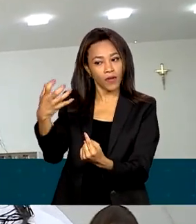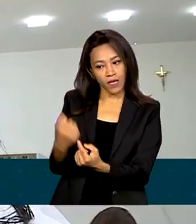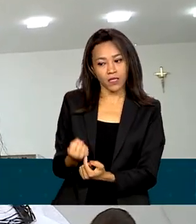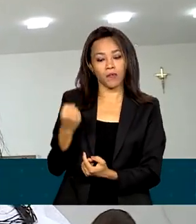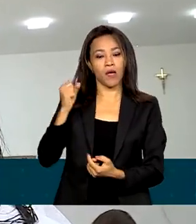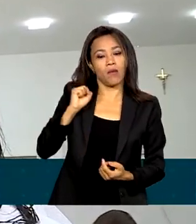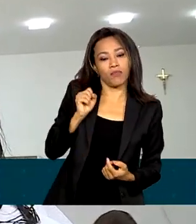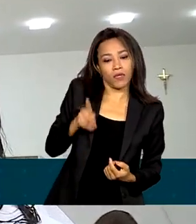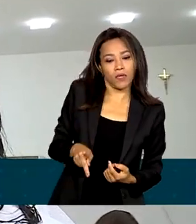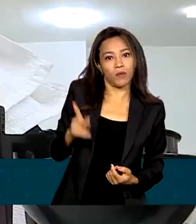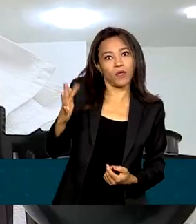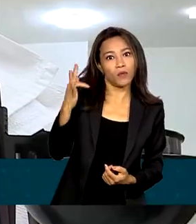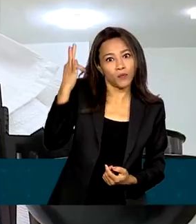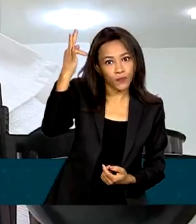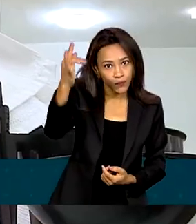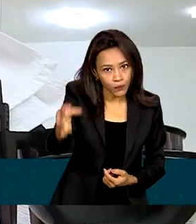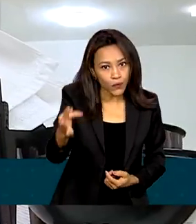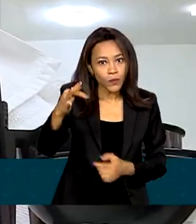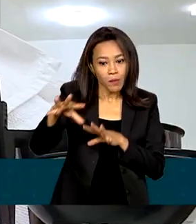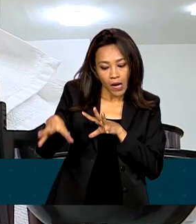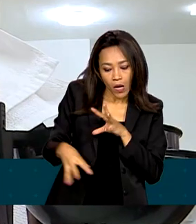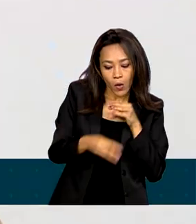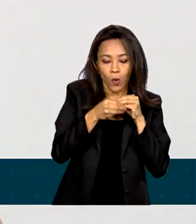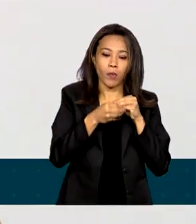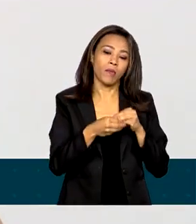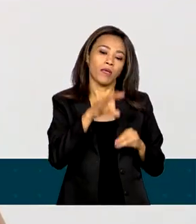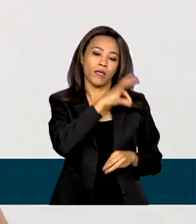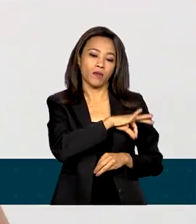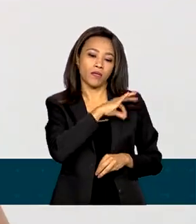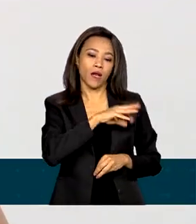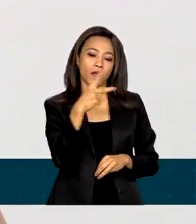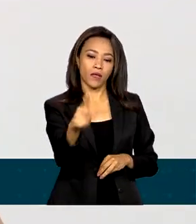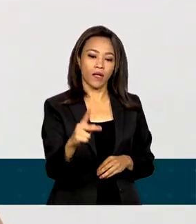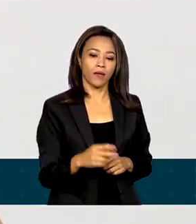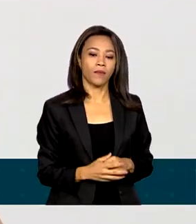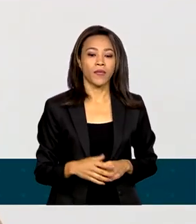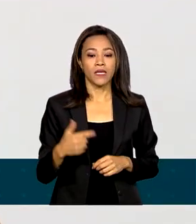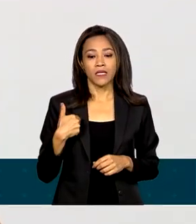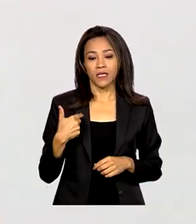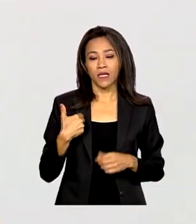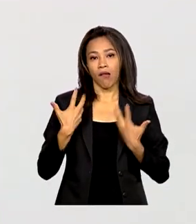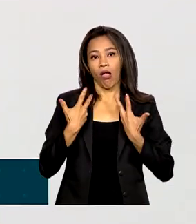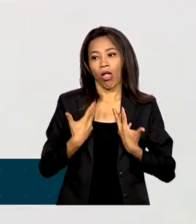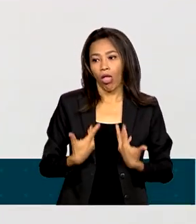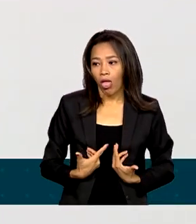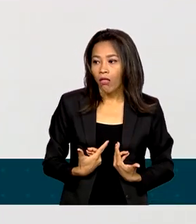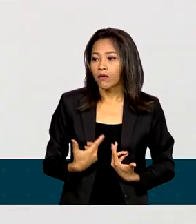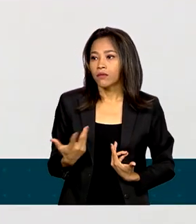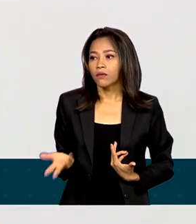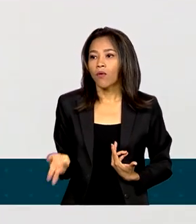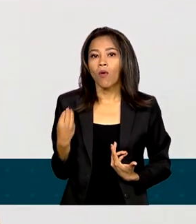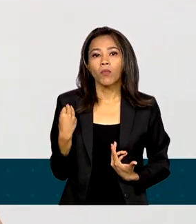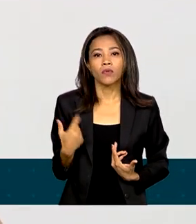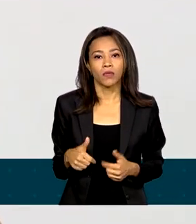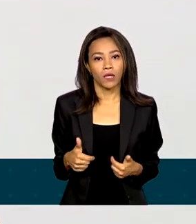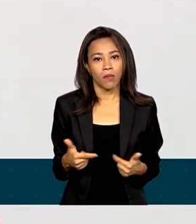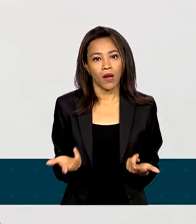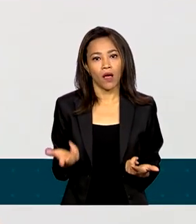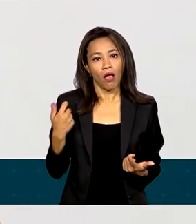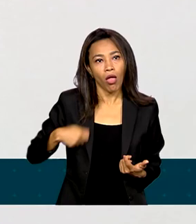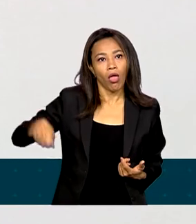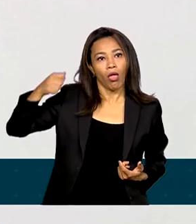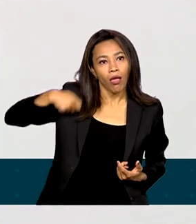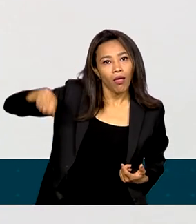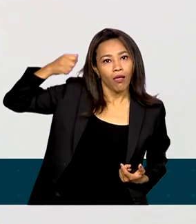aposentadoria no futuro como complemento da renda. Se eu me desgastar futuramente, eu não tenho como trabalhar, porque é um movimento muito